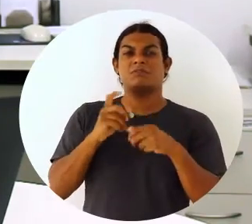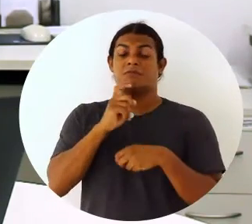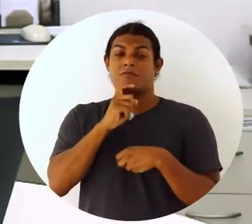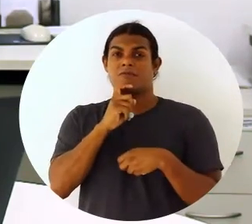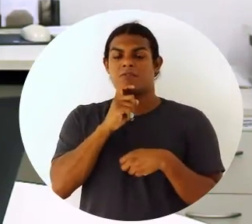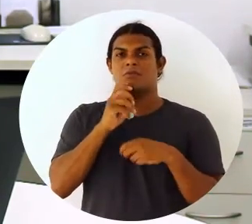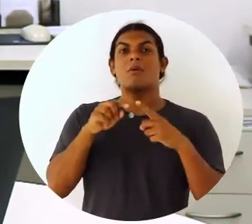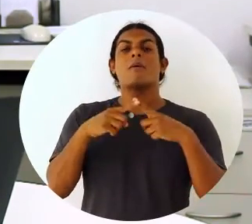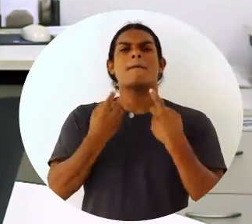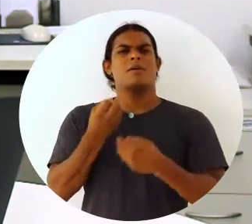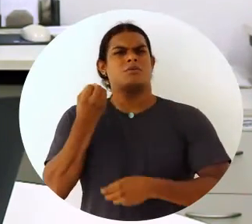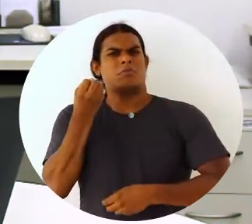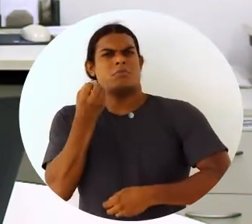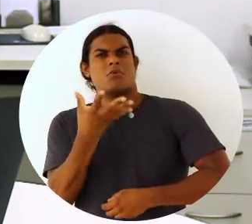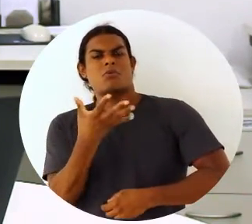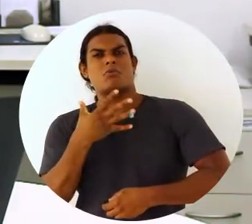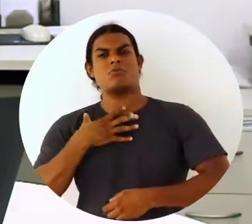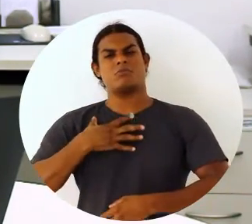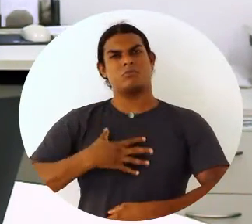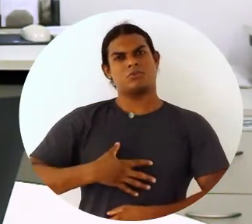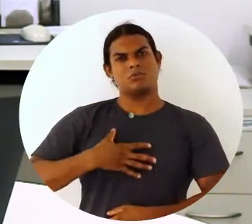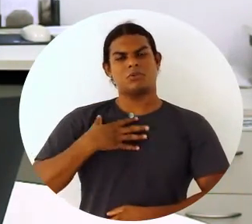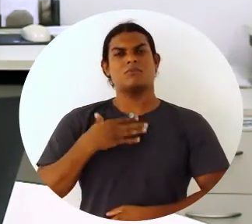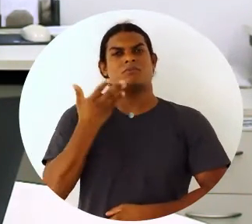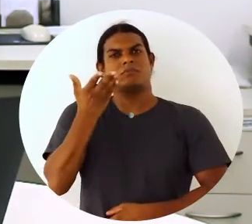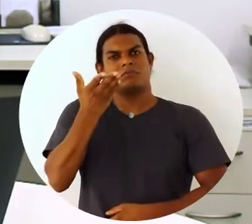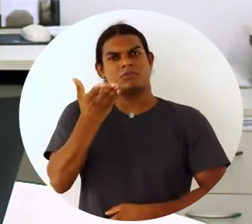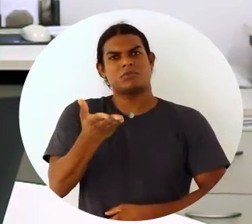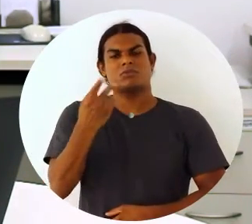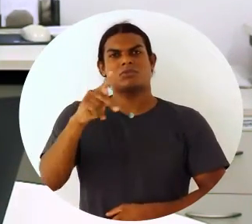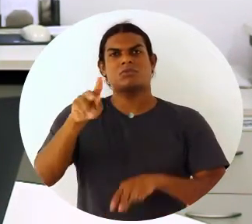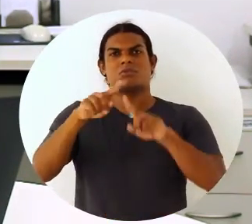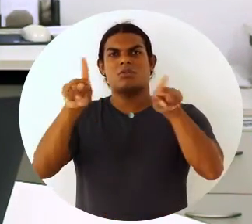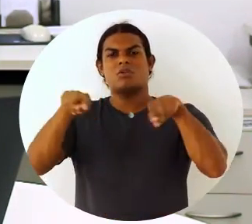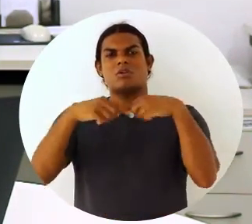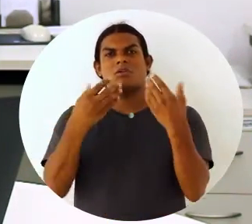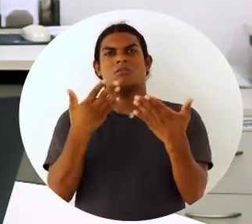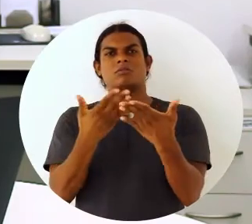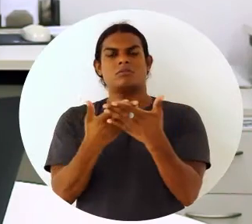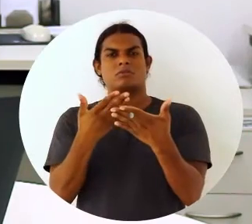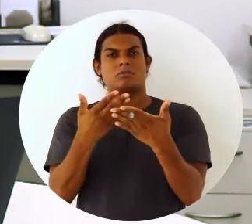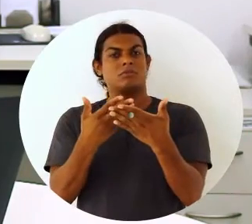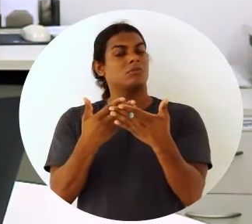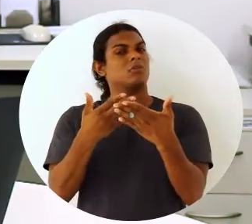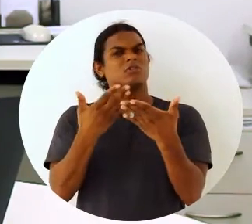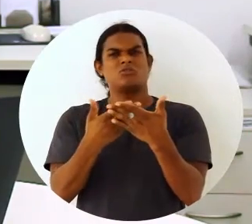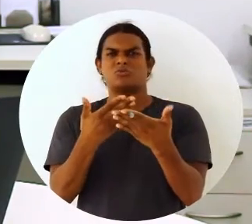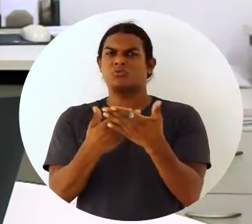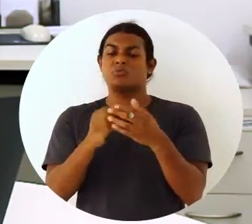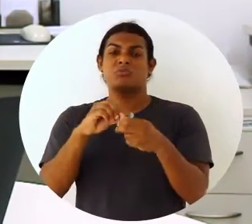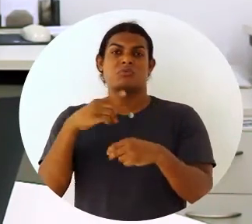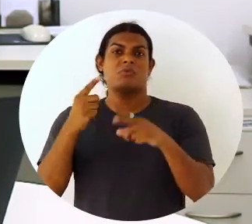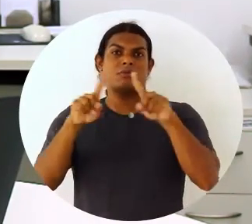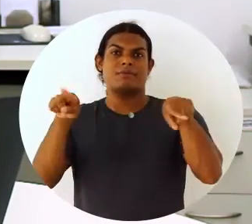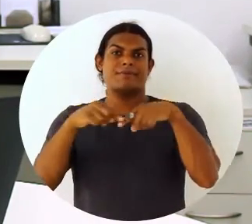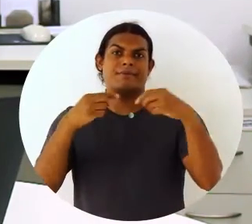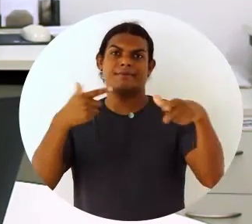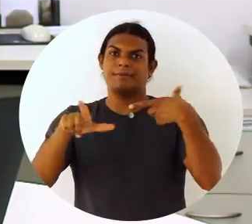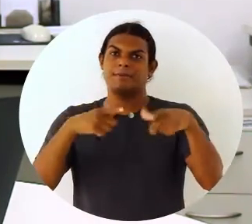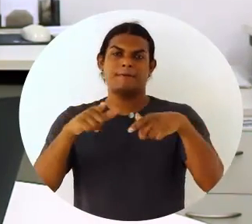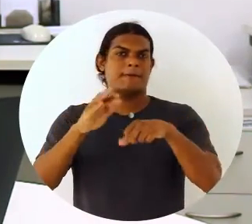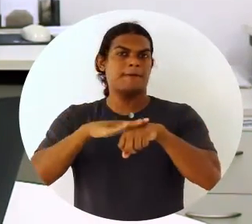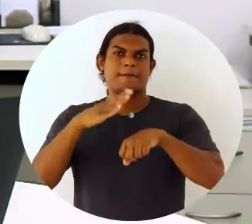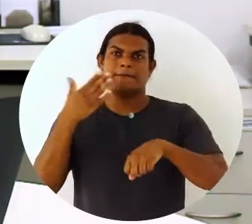adequado, isso lhe deixa insatisfeito, sim. Foi interessante porque as organizações podem efetivamente criar programas motivacionais